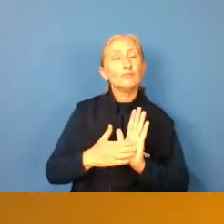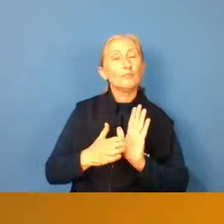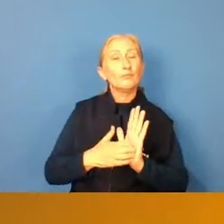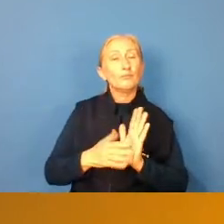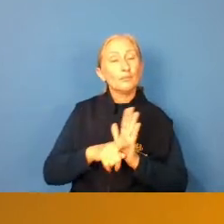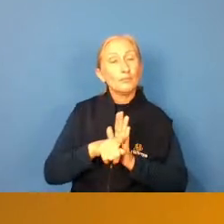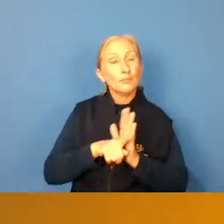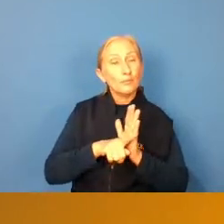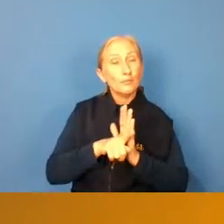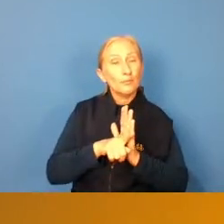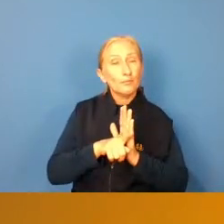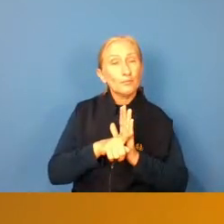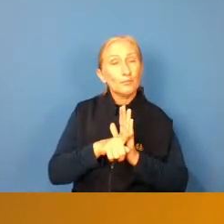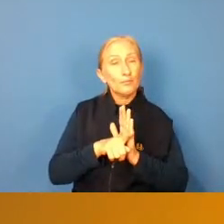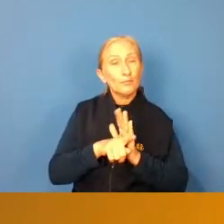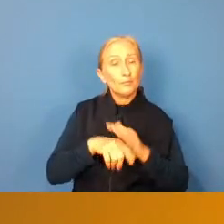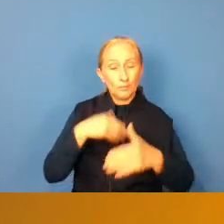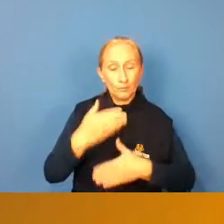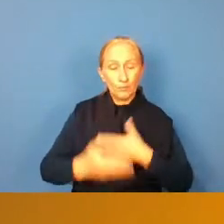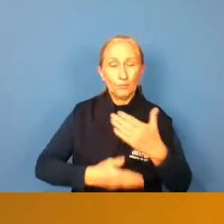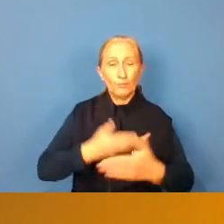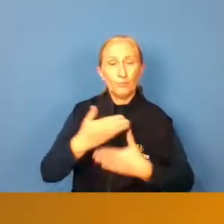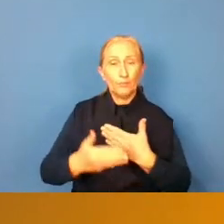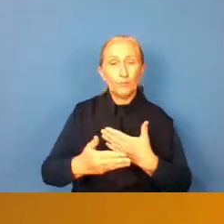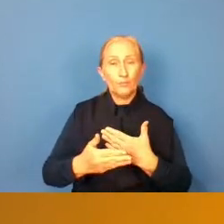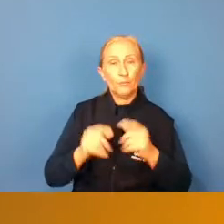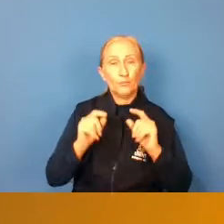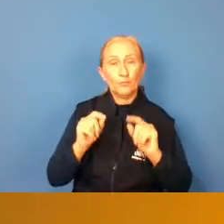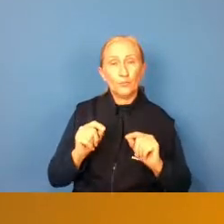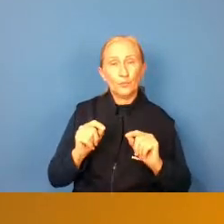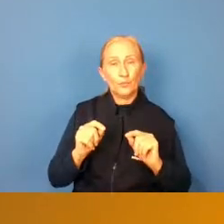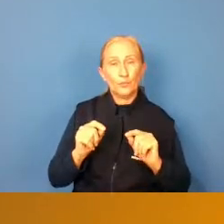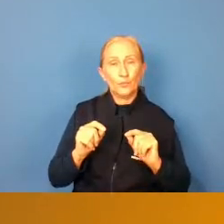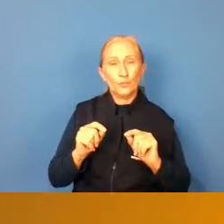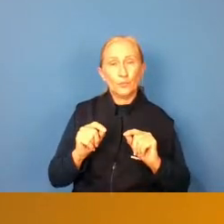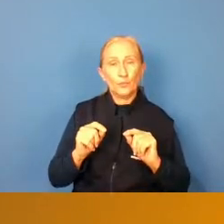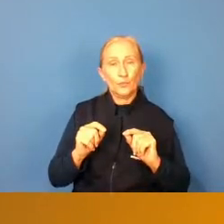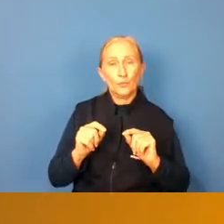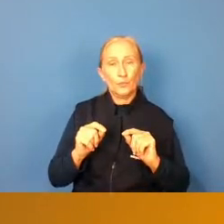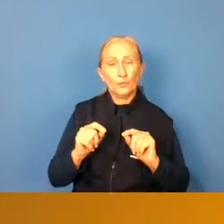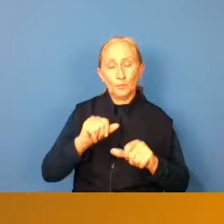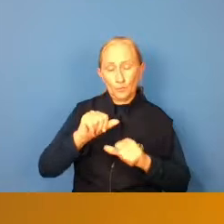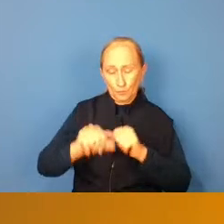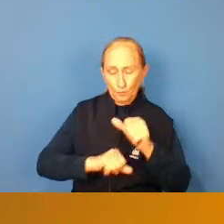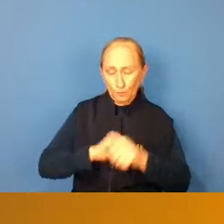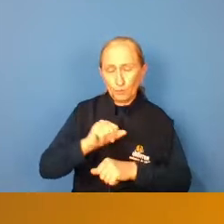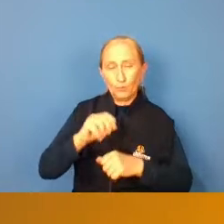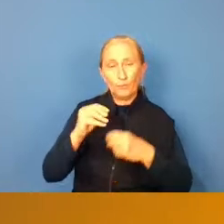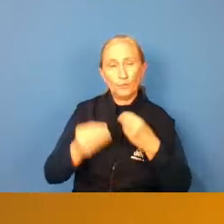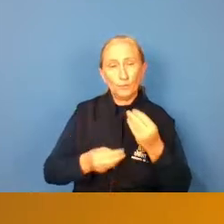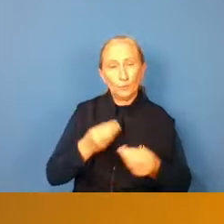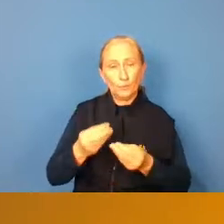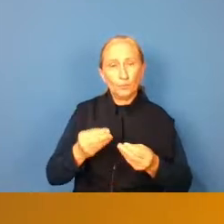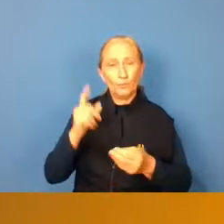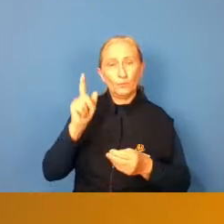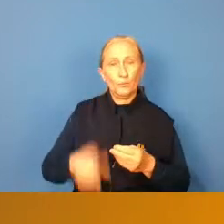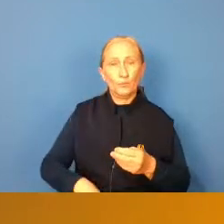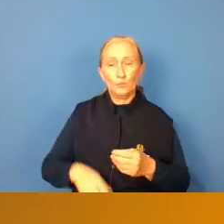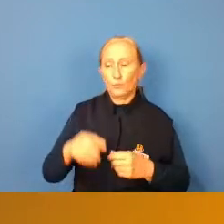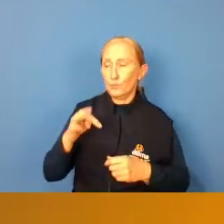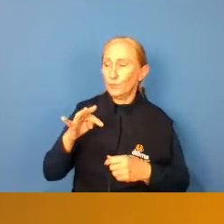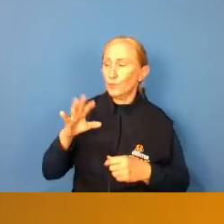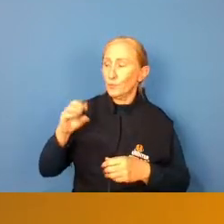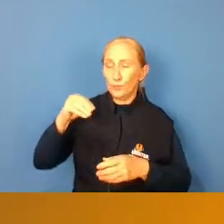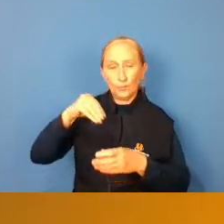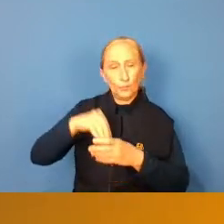pesquisar o avanço né o a alteração a mudança do aspecto tático